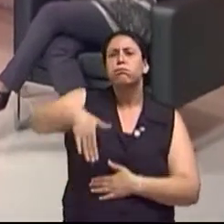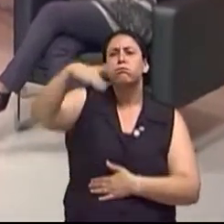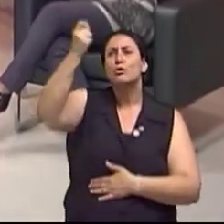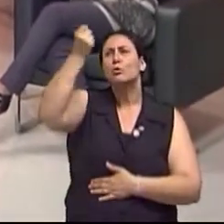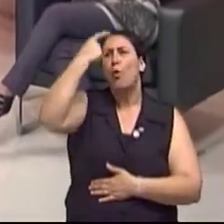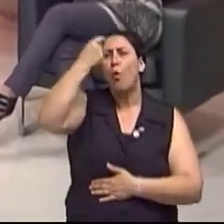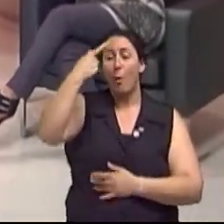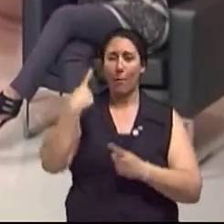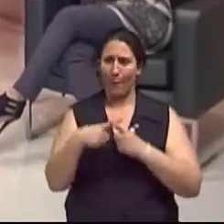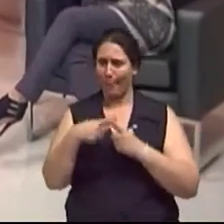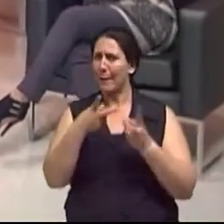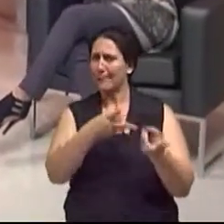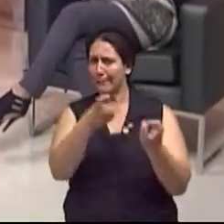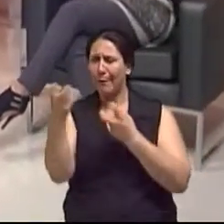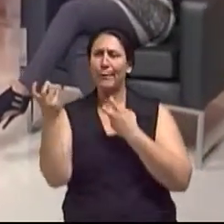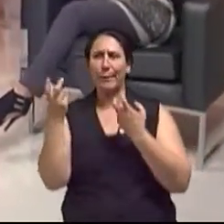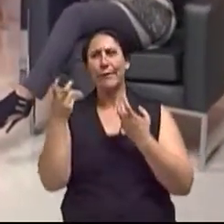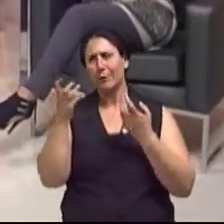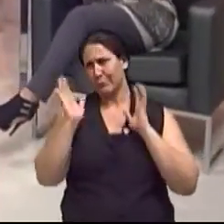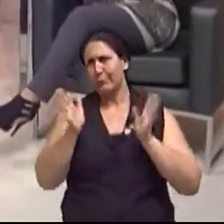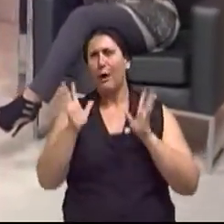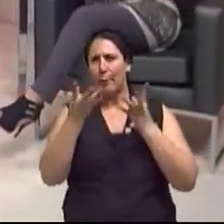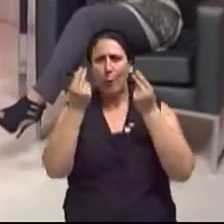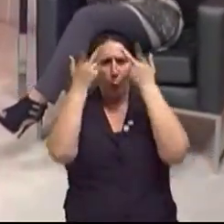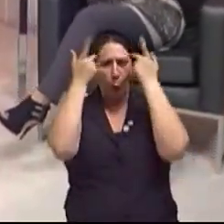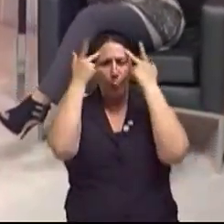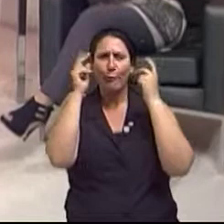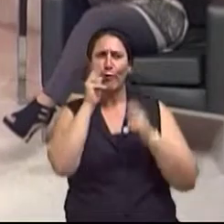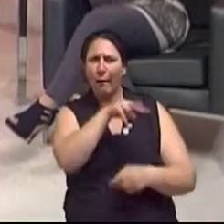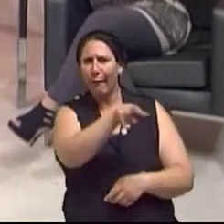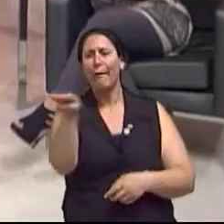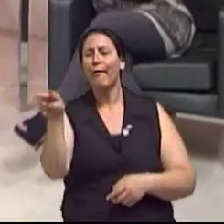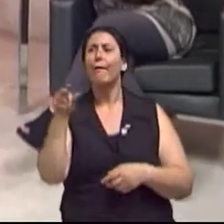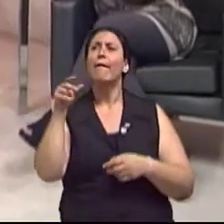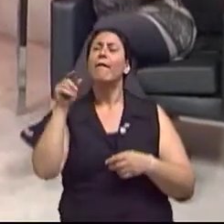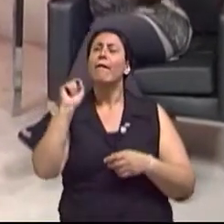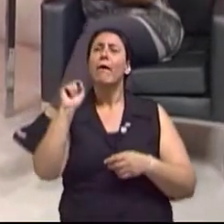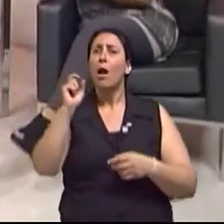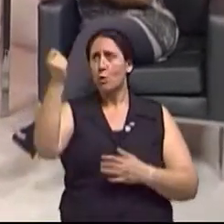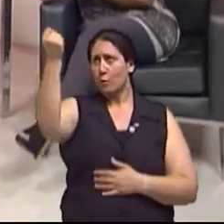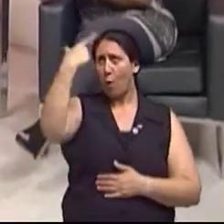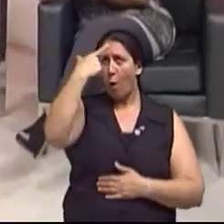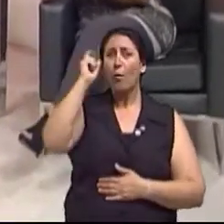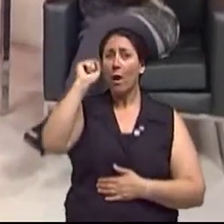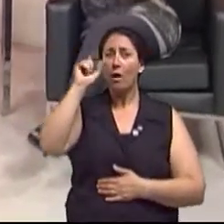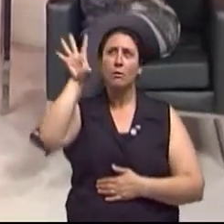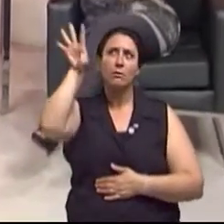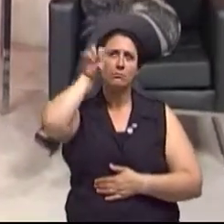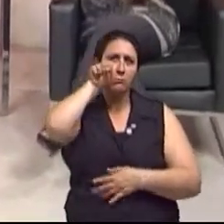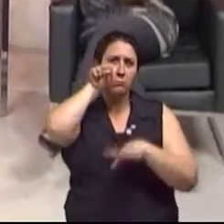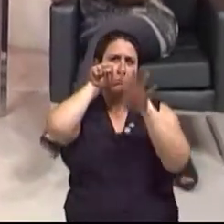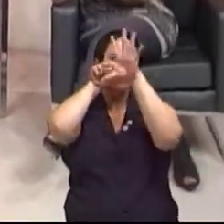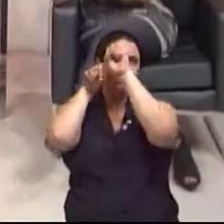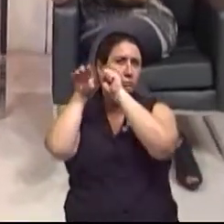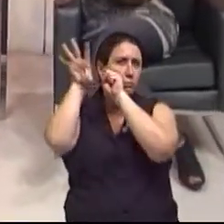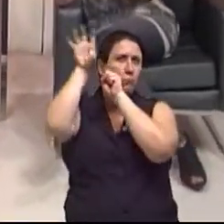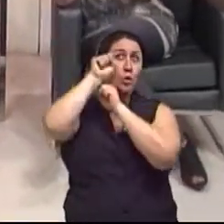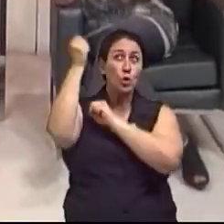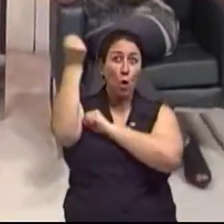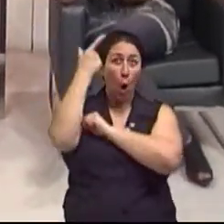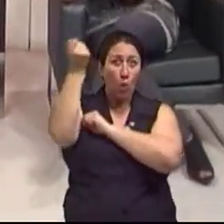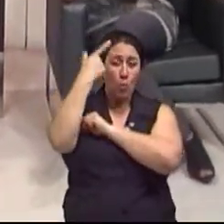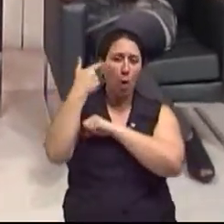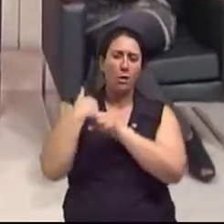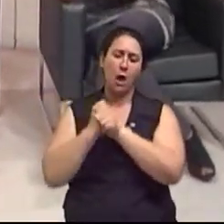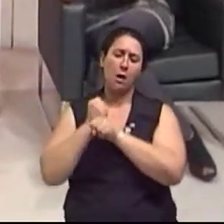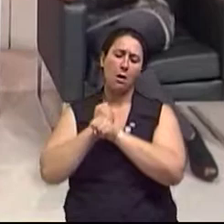Porque a gente já sabe, isso já está comum para nós leigos, que o solo é cumulativo no meu organismo. Todo o sol que eu tomei